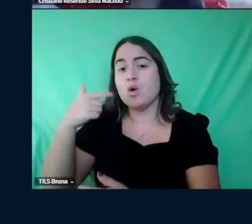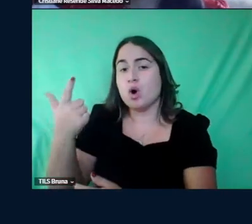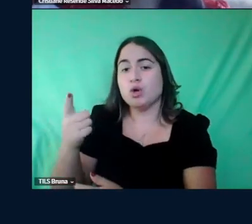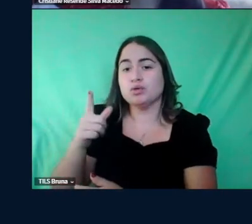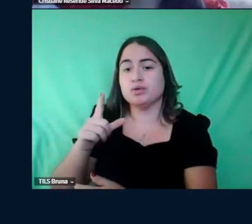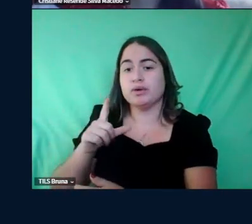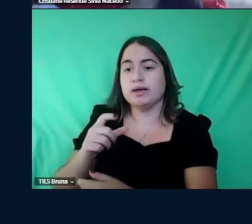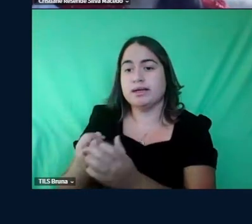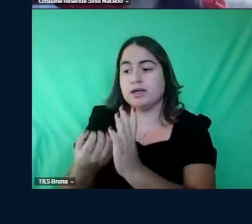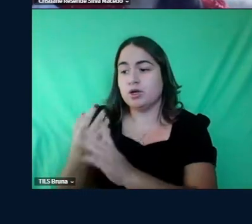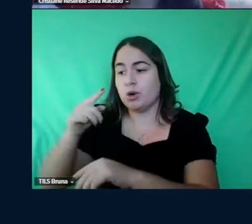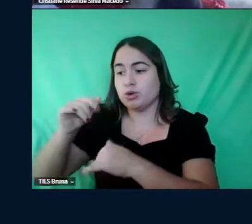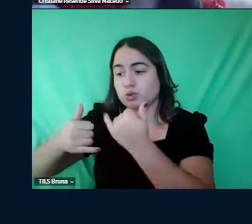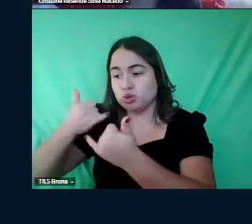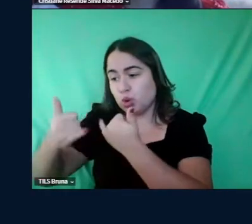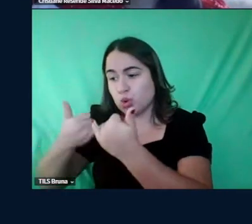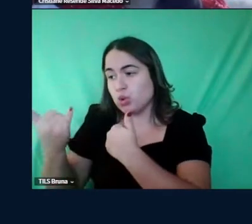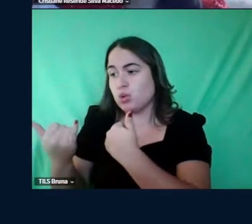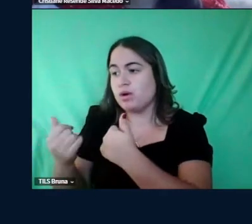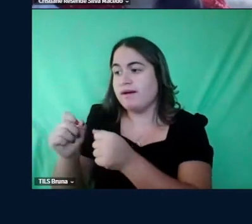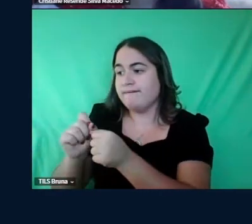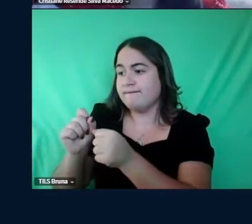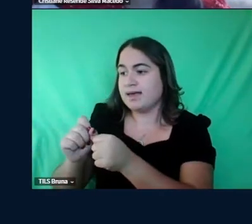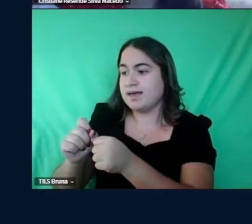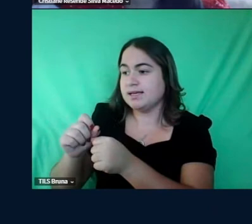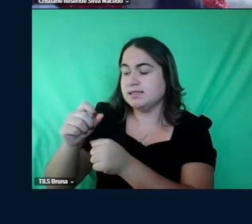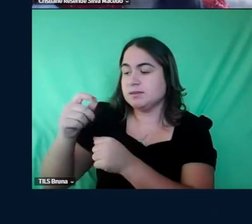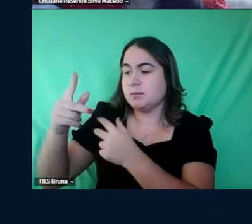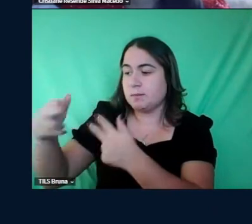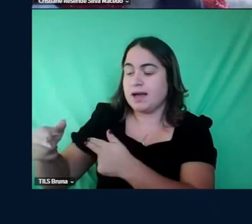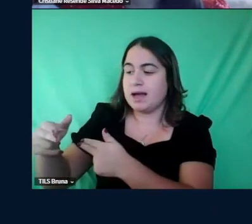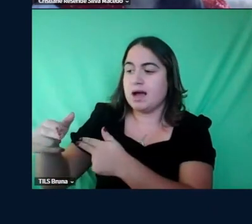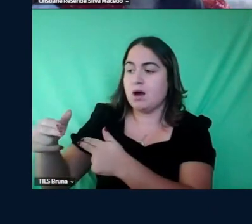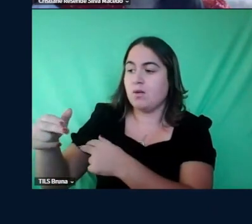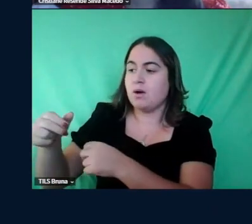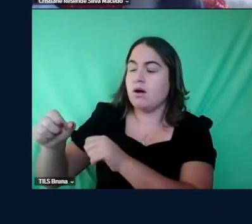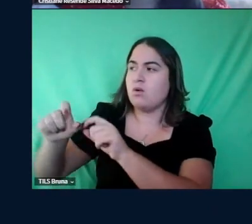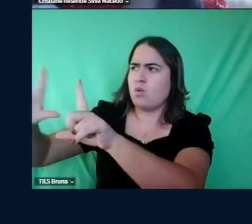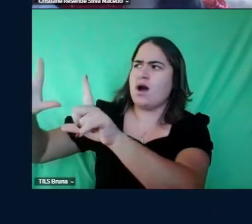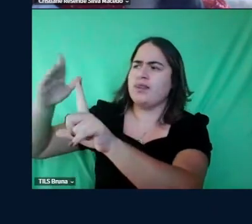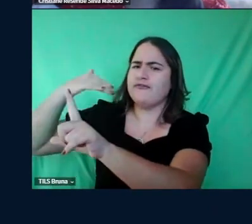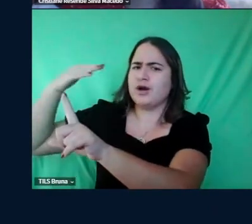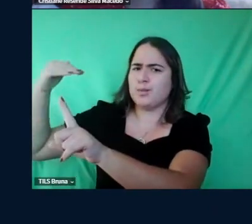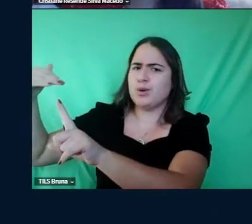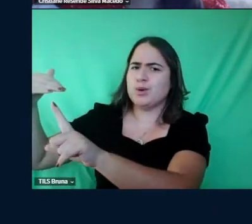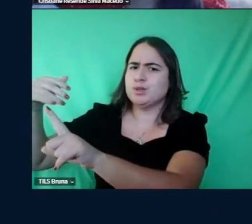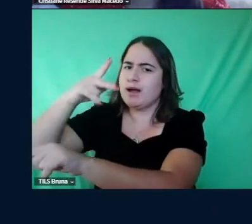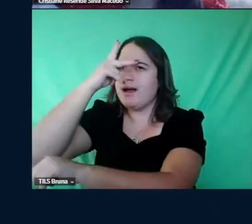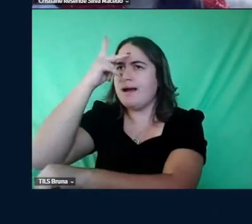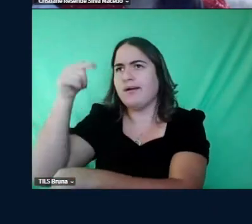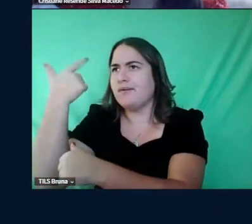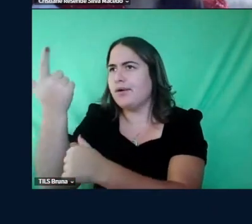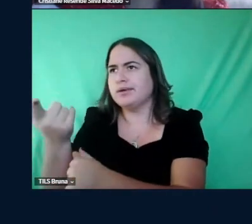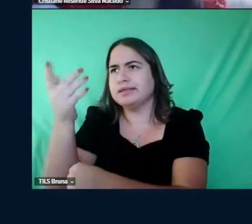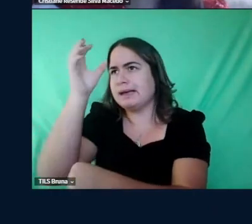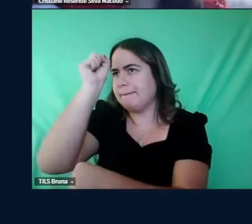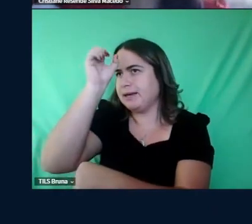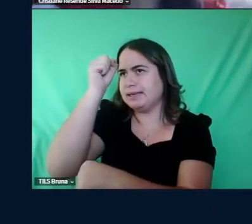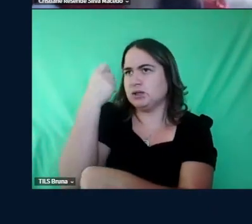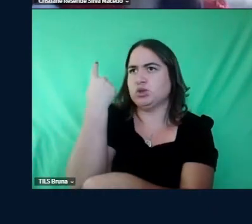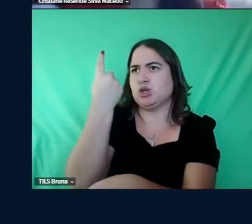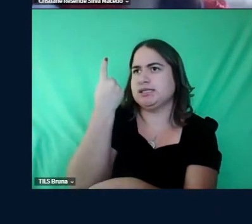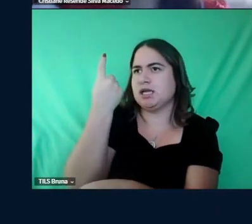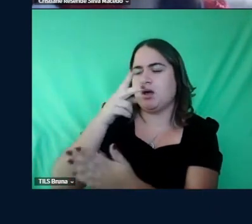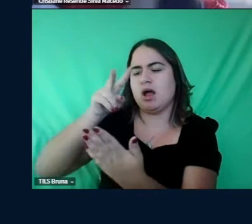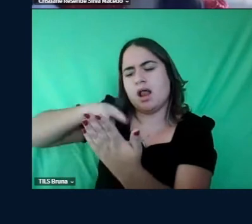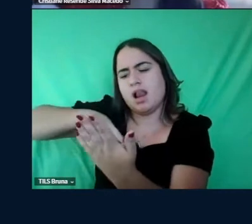Legos né então outro que aprende que é autodidata e aprende a escrever a ler